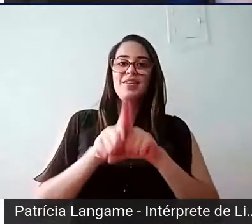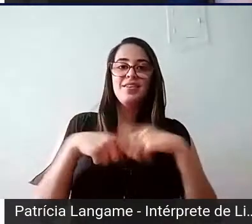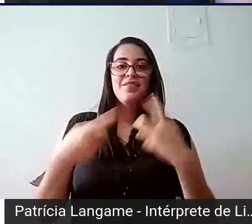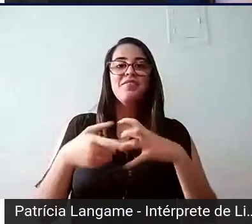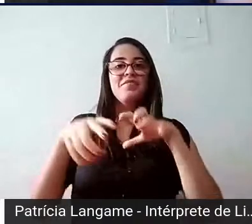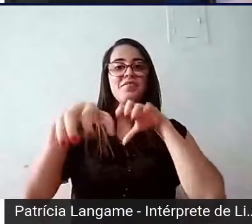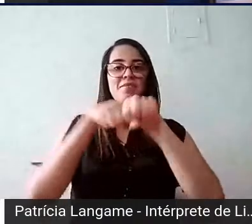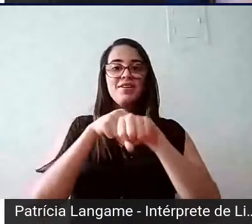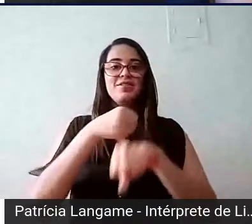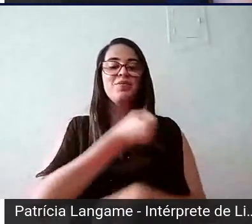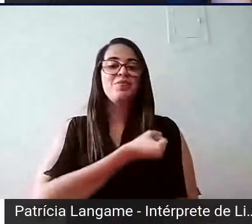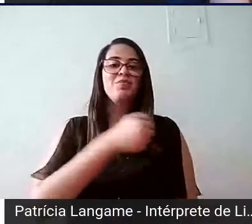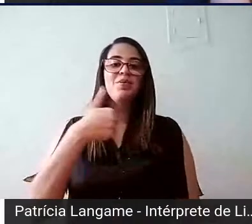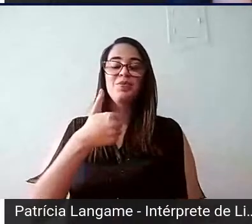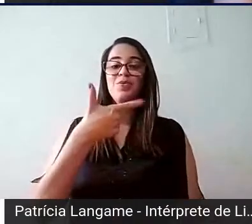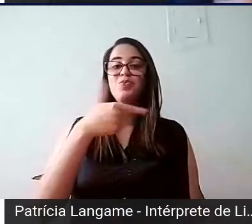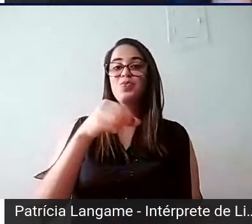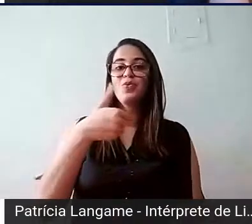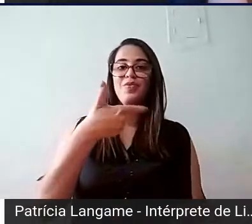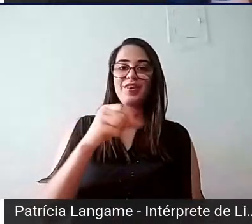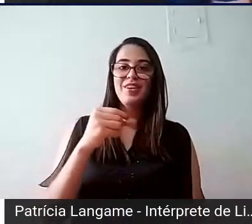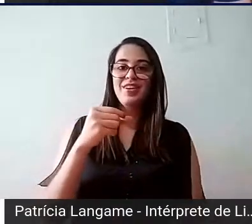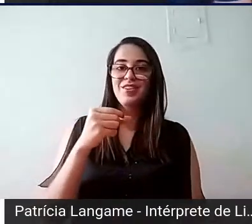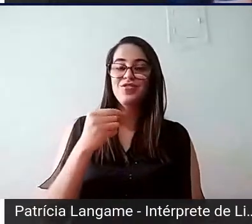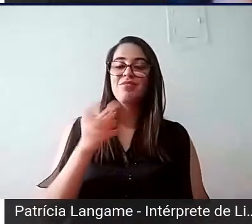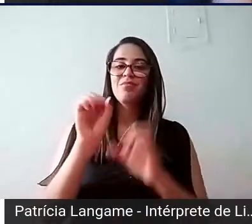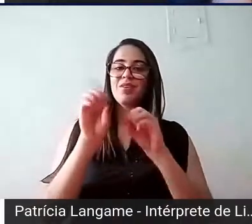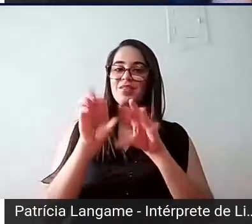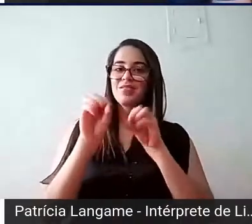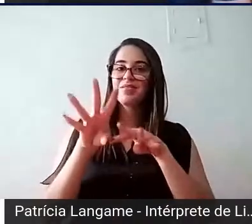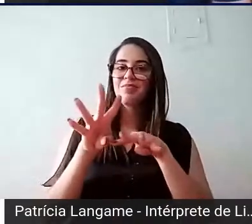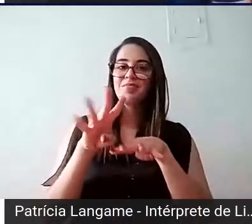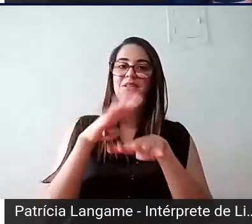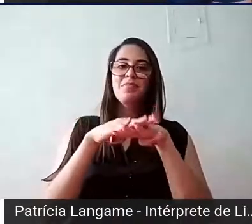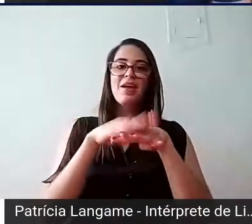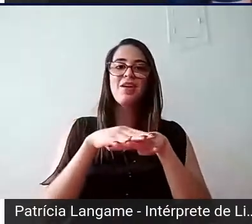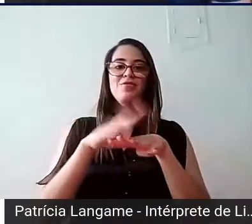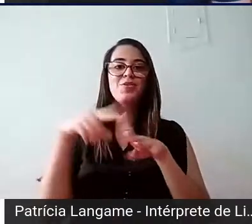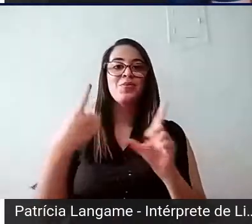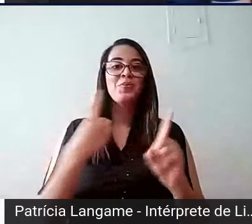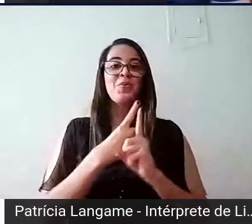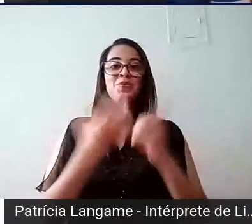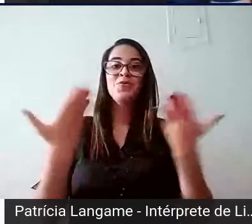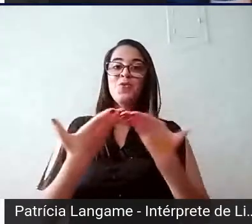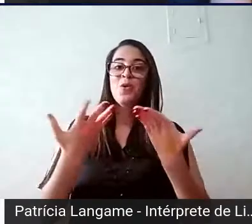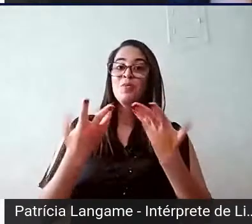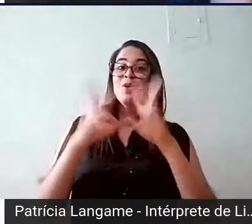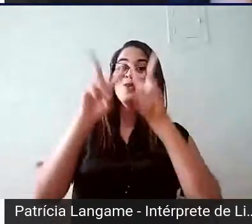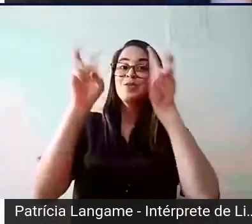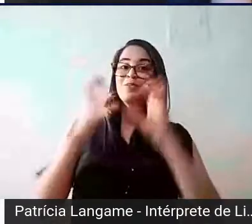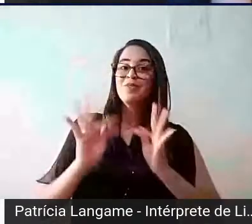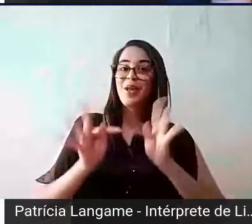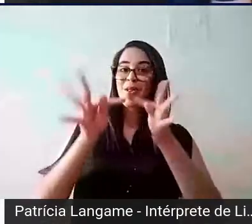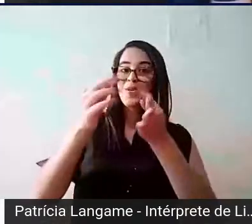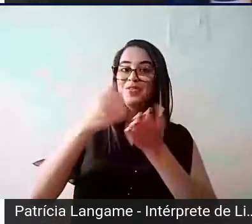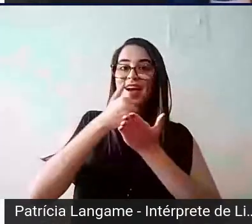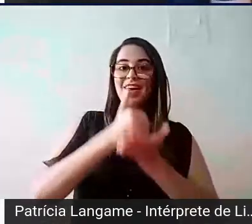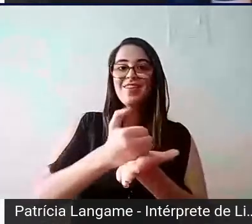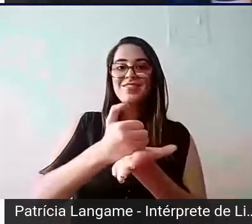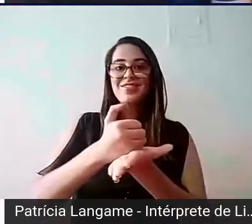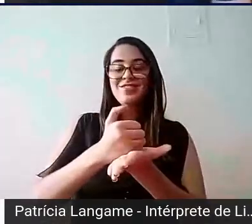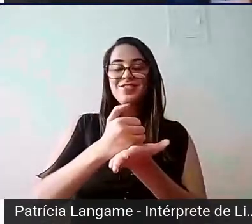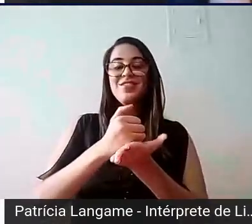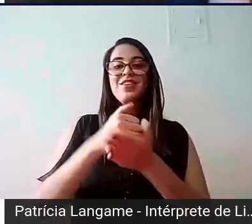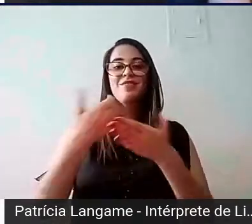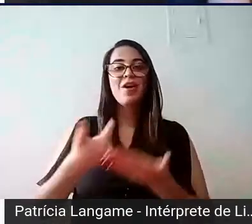1 de 2020 da Sociedade Brasileira de Educação Matemática. Nosso encontro de hoje é sobre tecnologia assistiva. Olá, sou Aguinaldo Esquincalha,